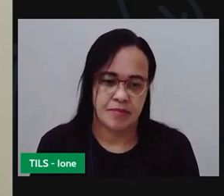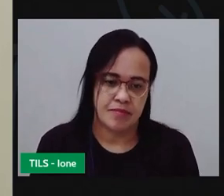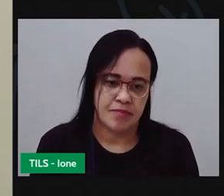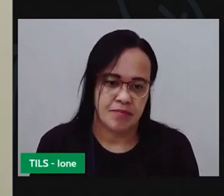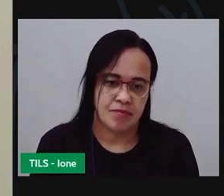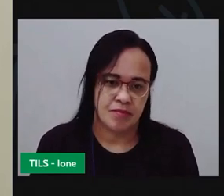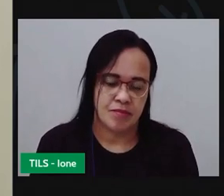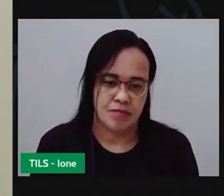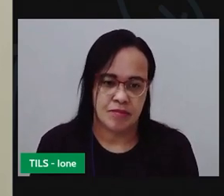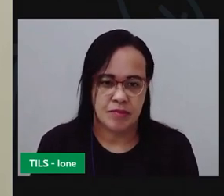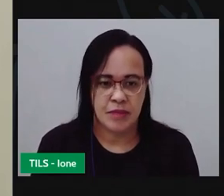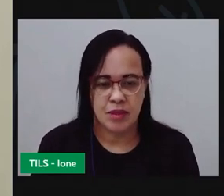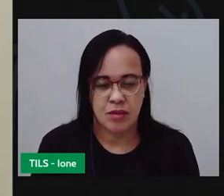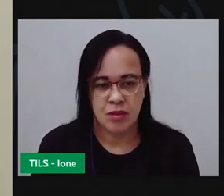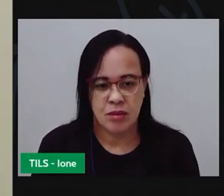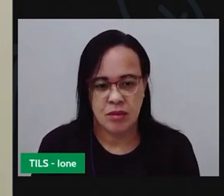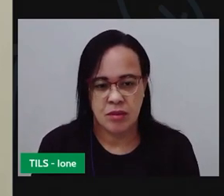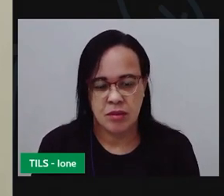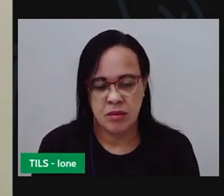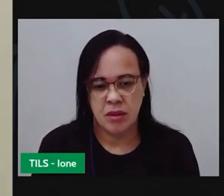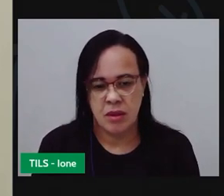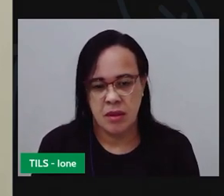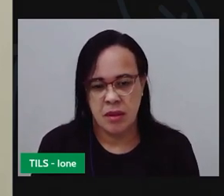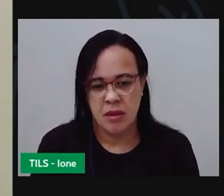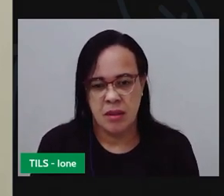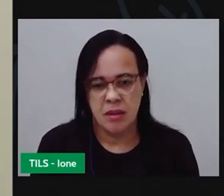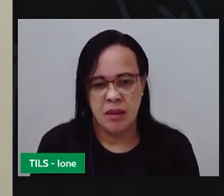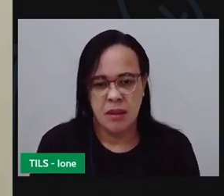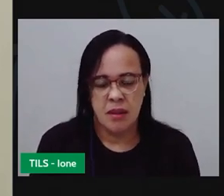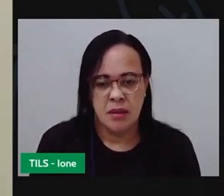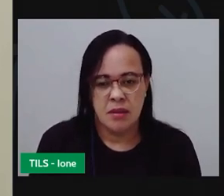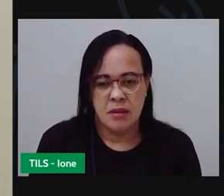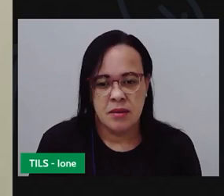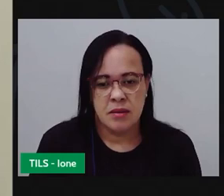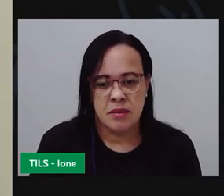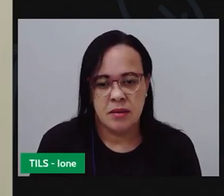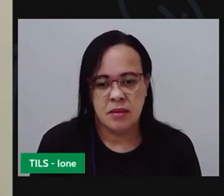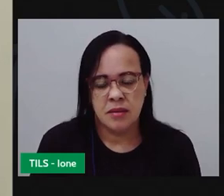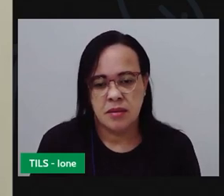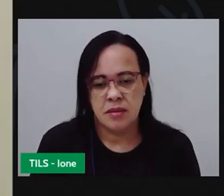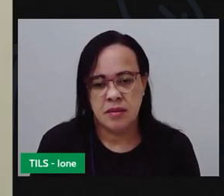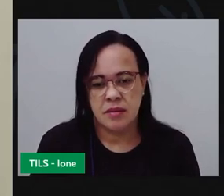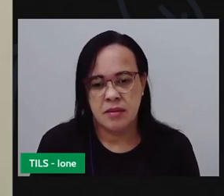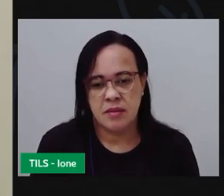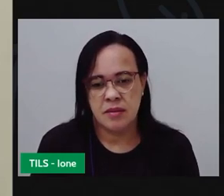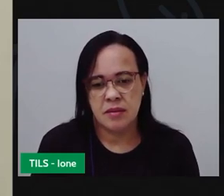já tem uma agora eu vou fazer aqui na outra